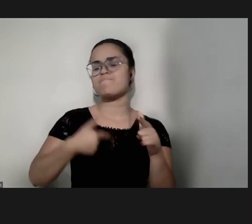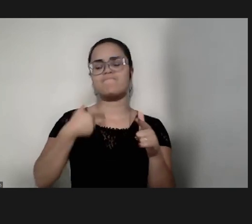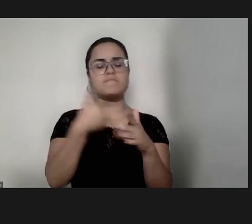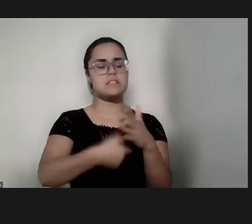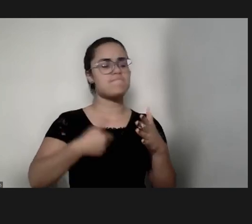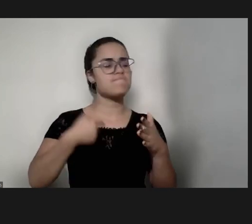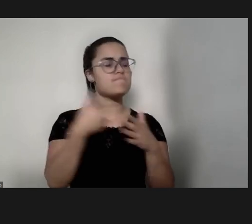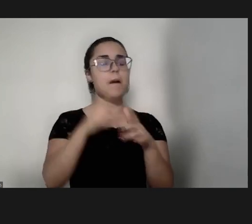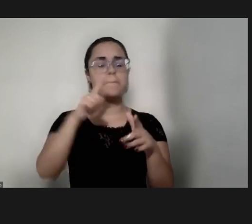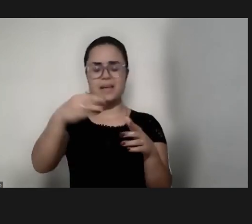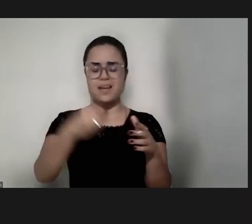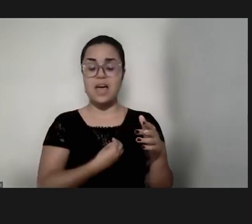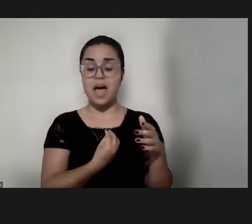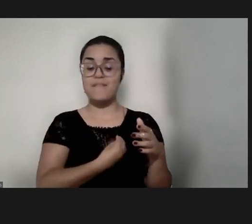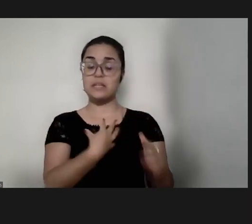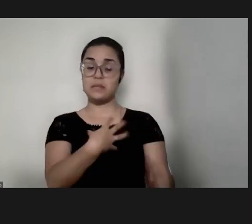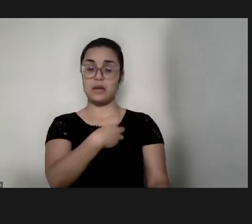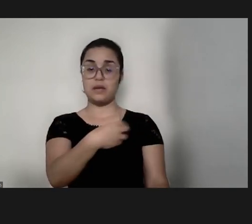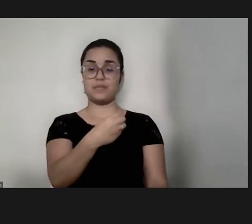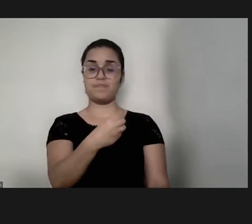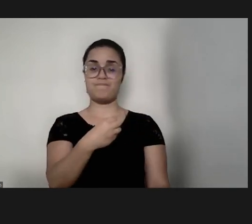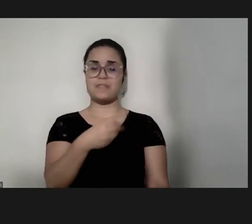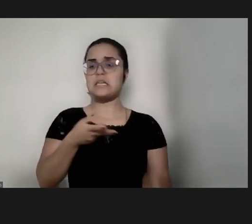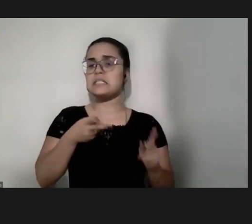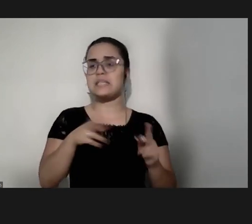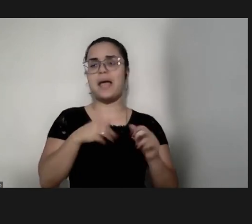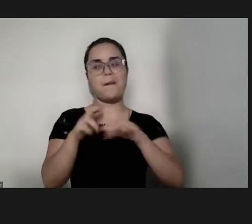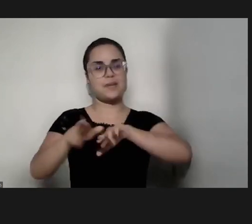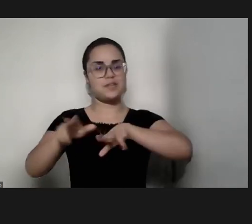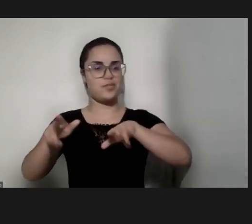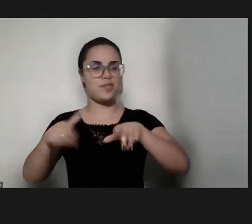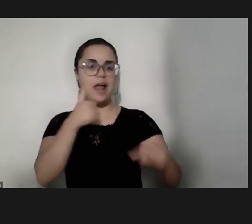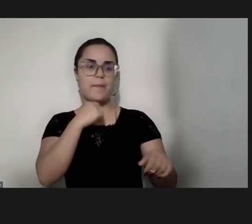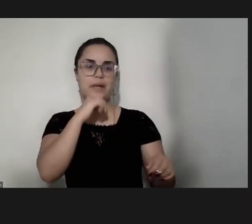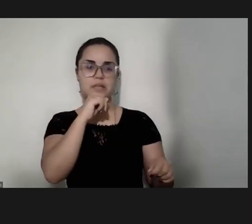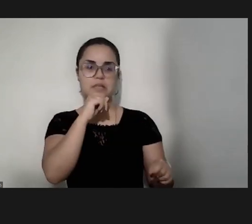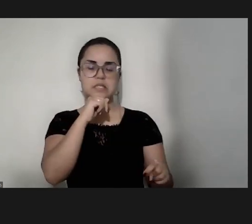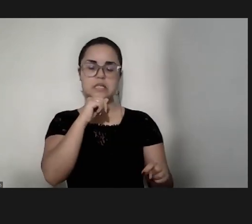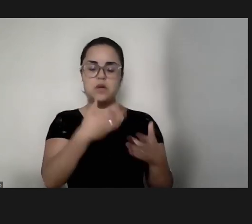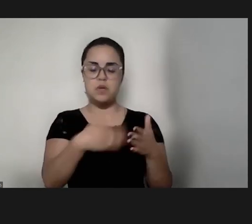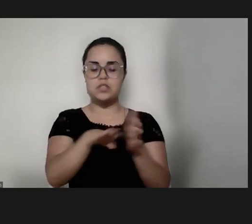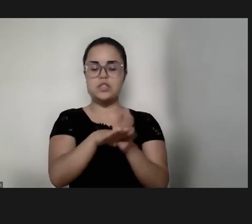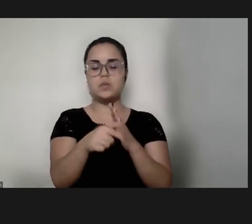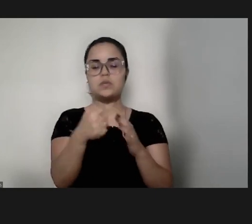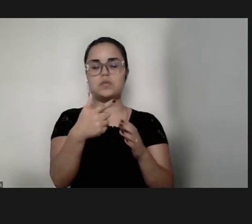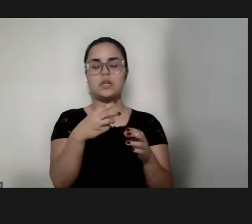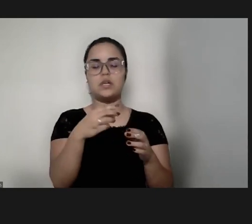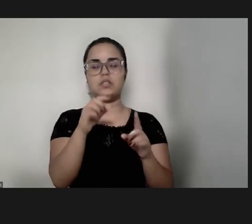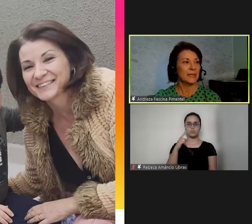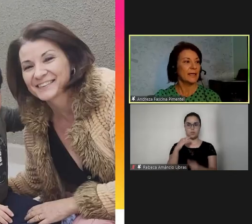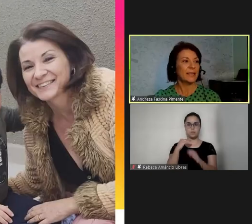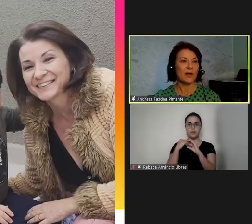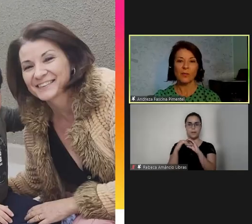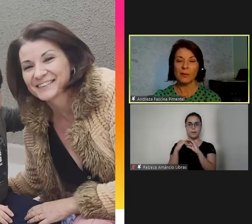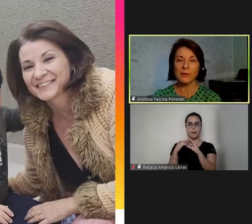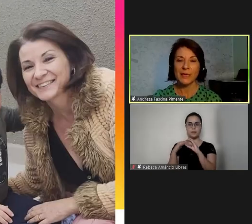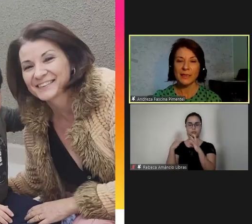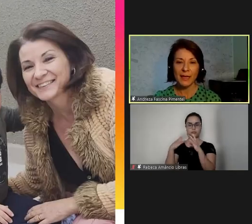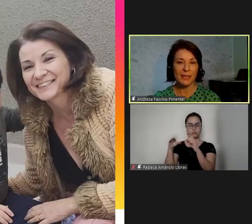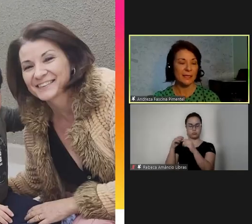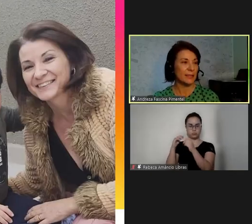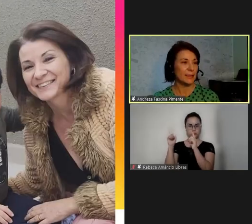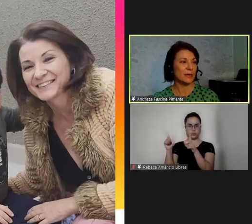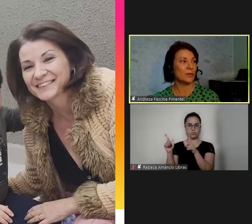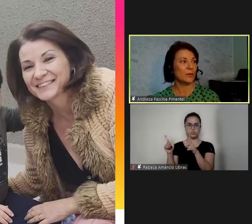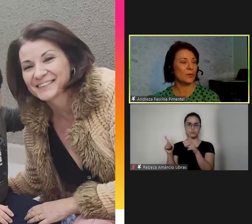Então, a minha maternidade se tornou atípica desde esse dia. E com sete meses, ela, eu vou compartilhar aqui a tela, a